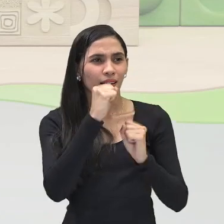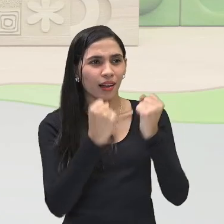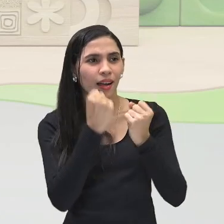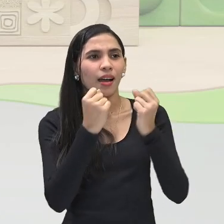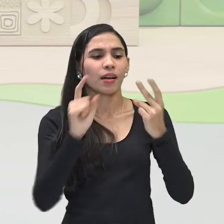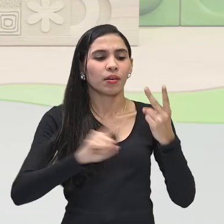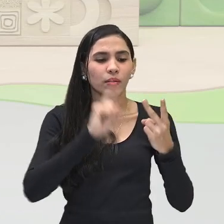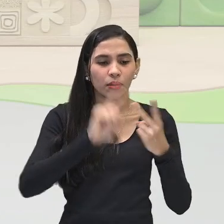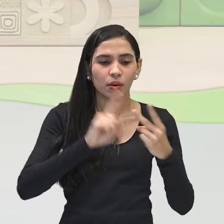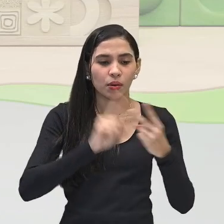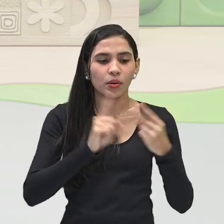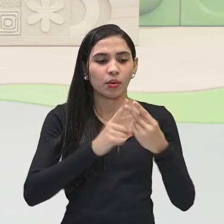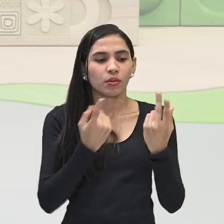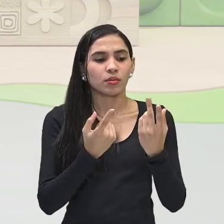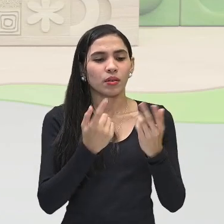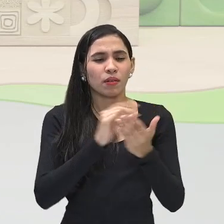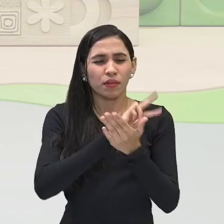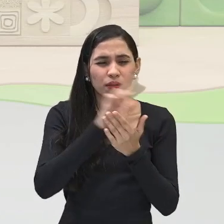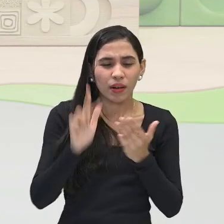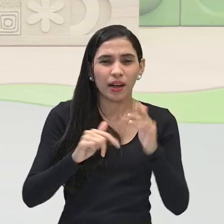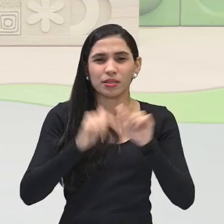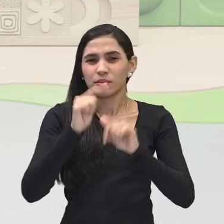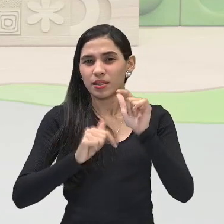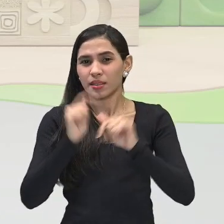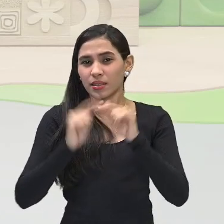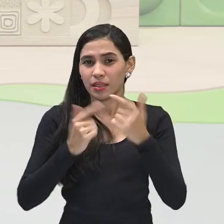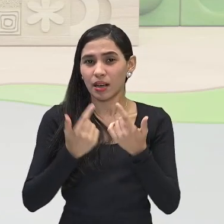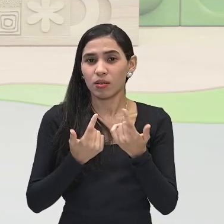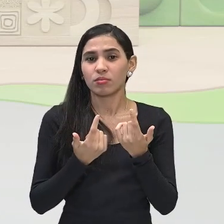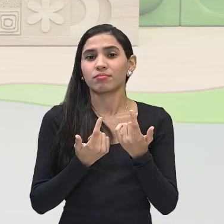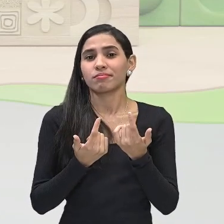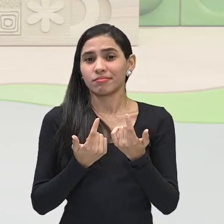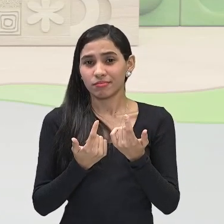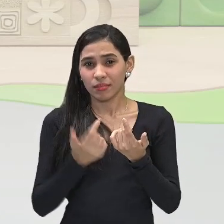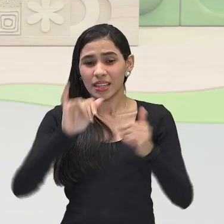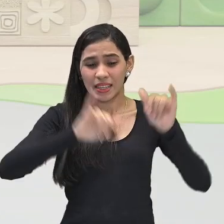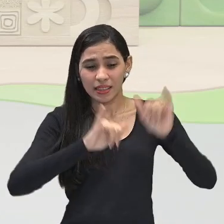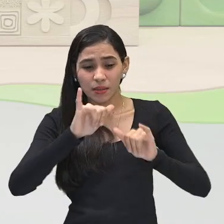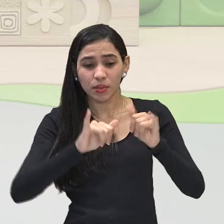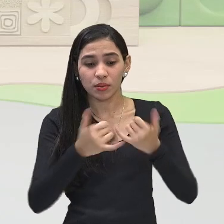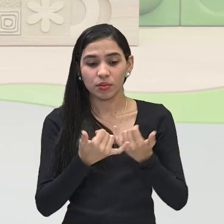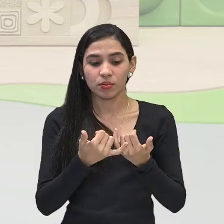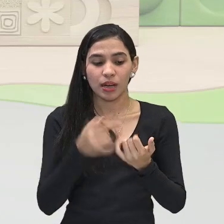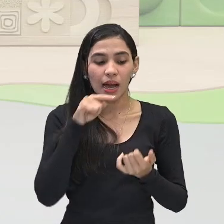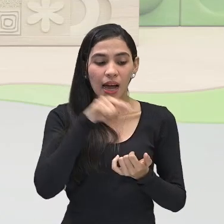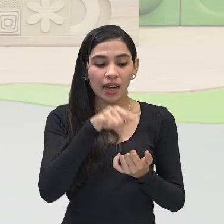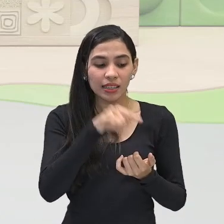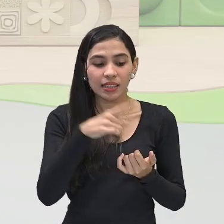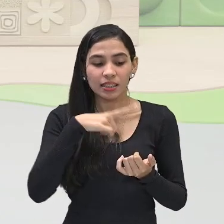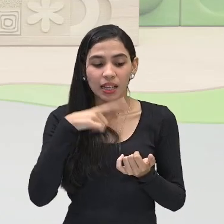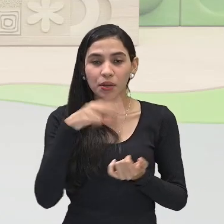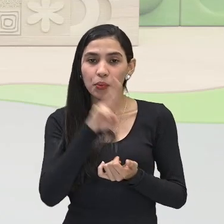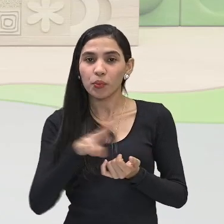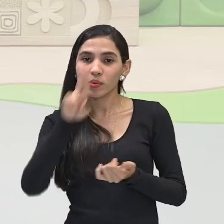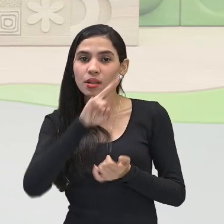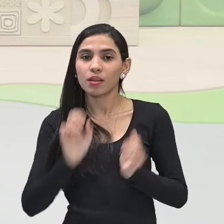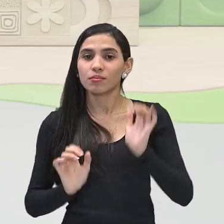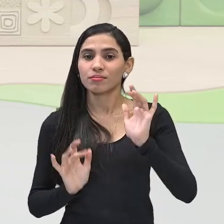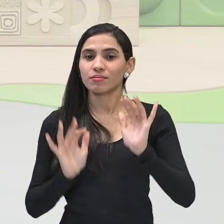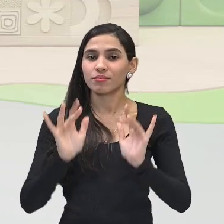eletrodomésticos, enfim, vários produtos, o uso de gases, né, principalmente,